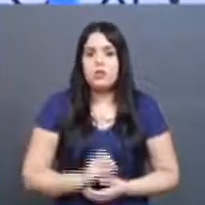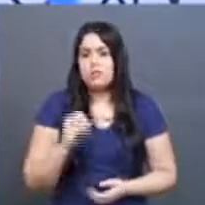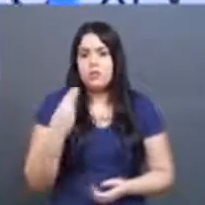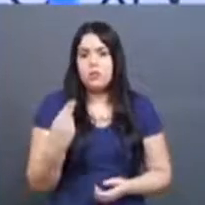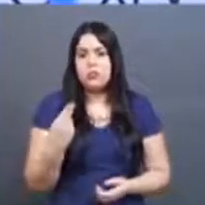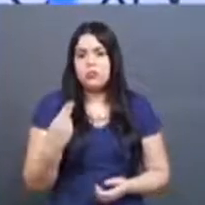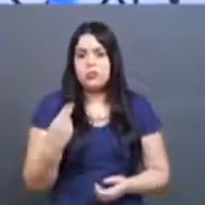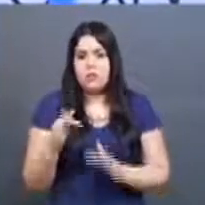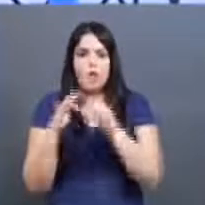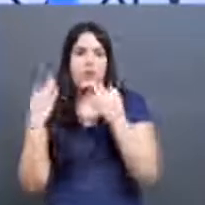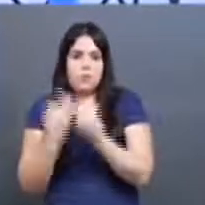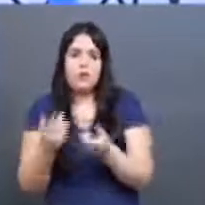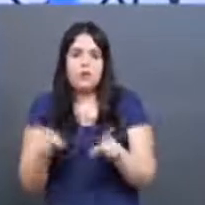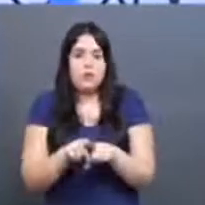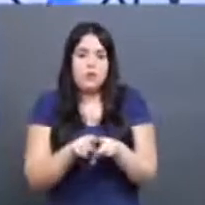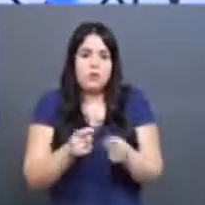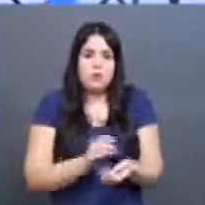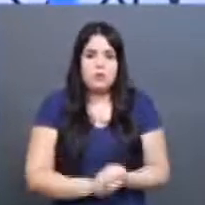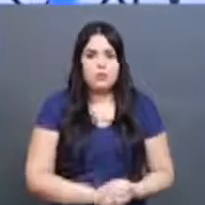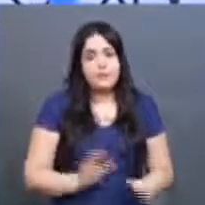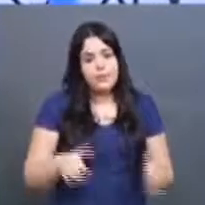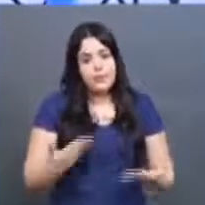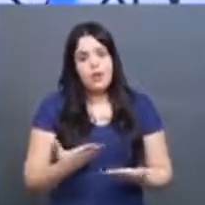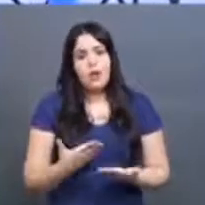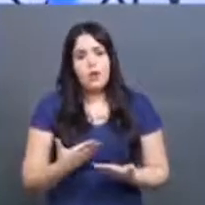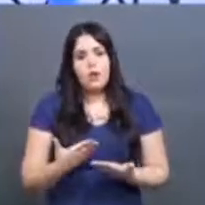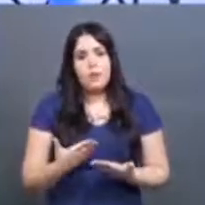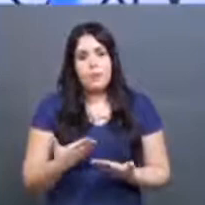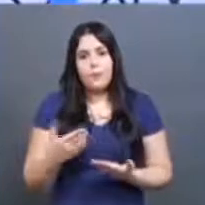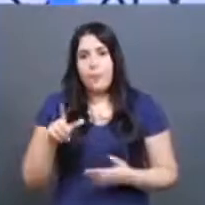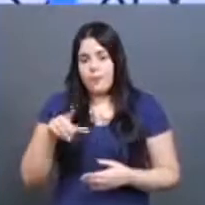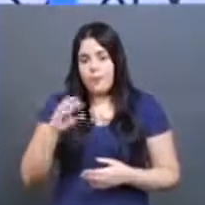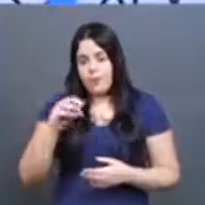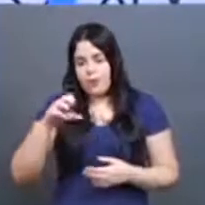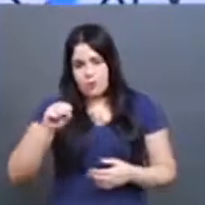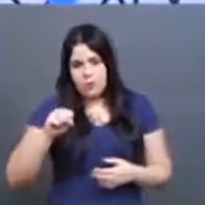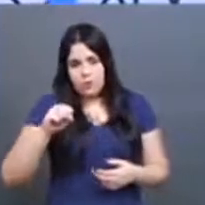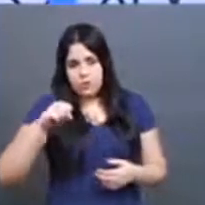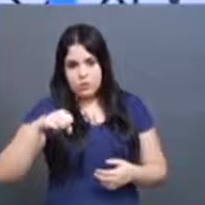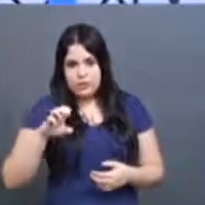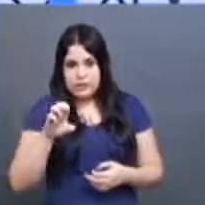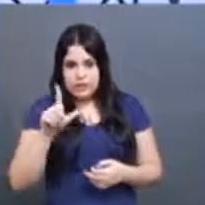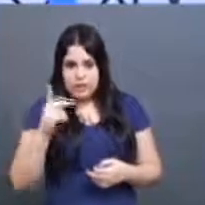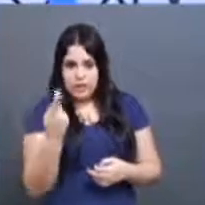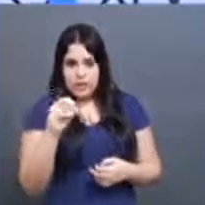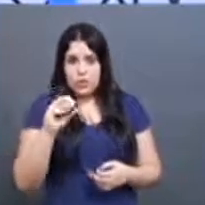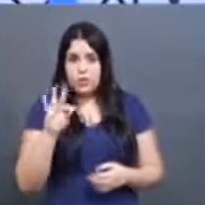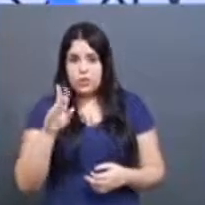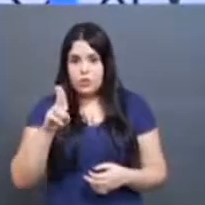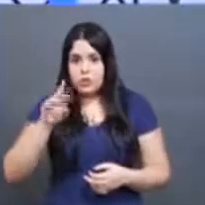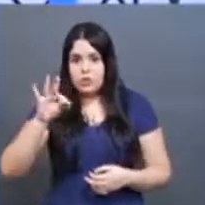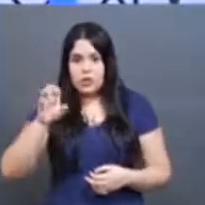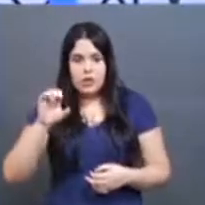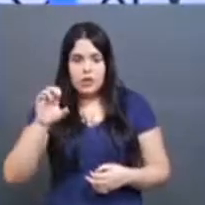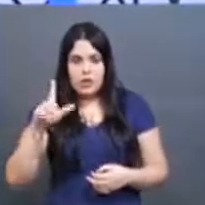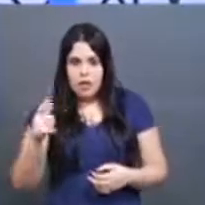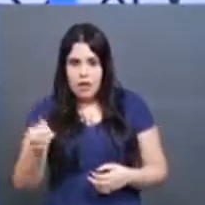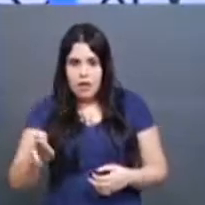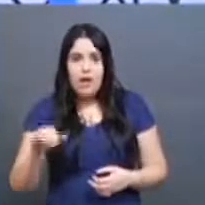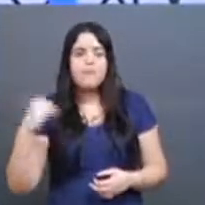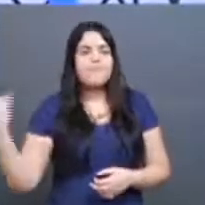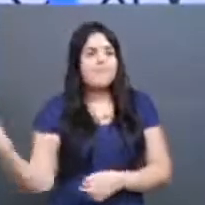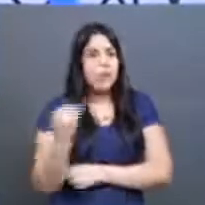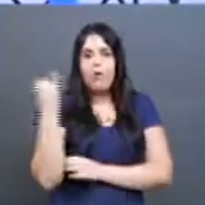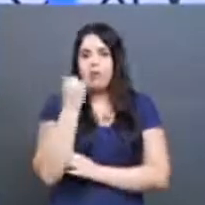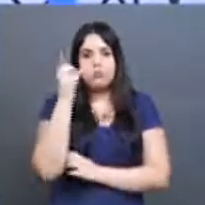mesmo no âmbito familiar. Então, o conselho tutelar é uma peça, um órgão fundamental para a garantia dos direitos